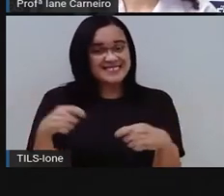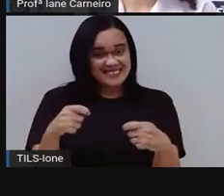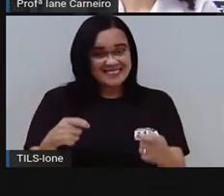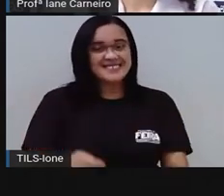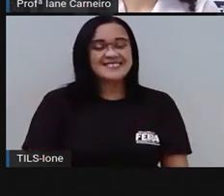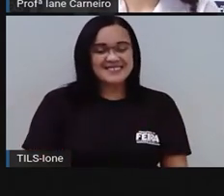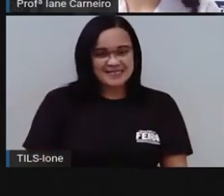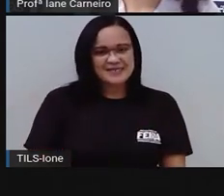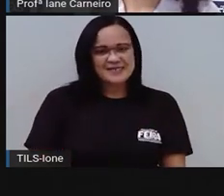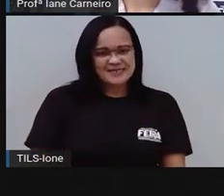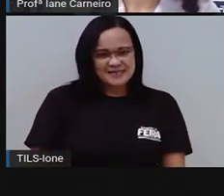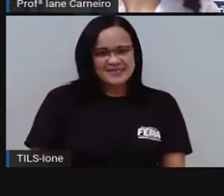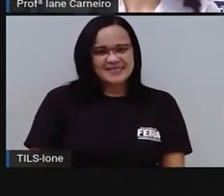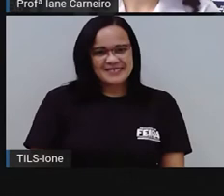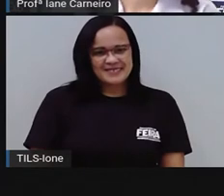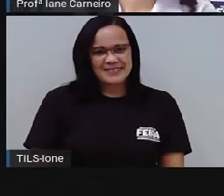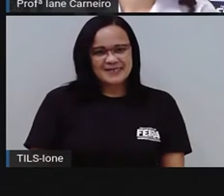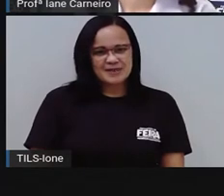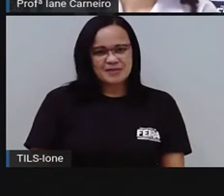Arara.